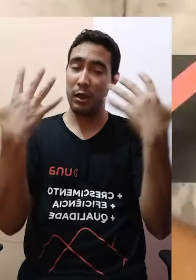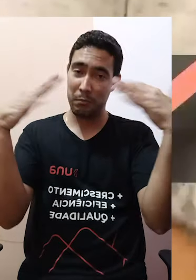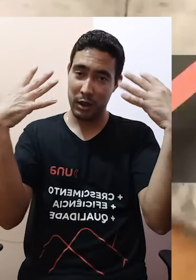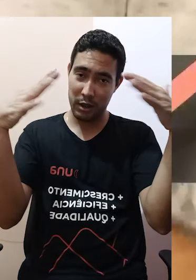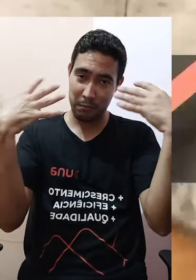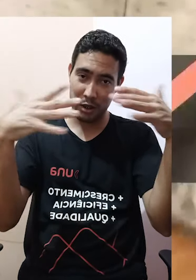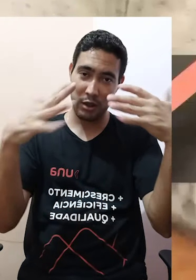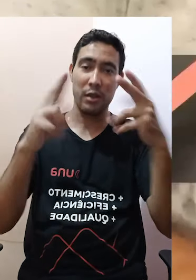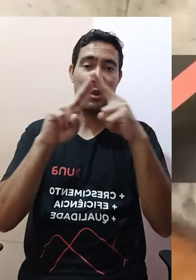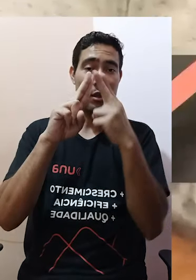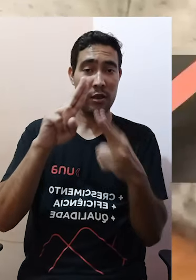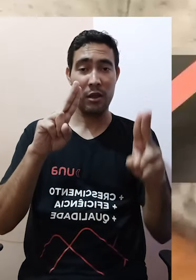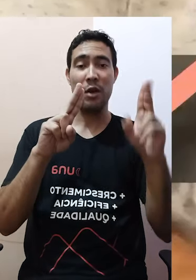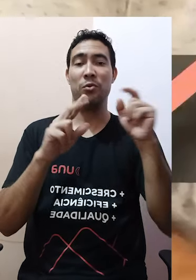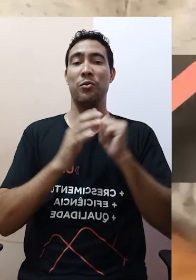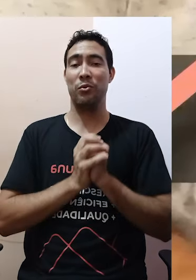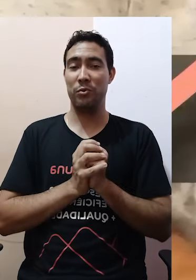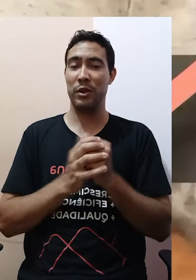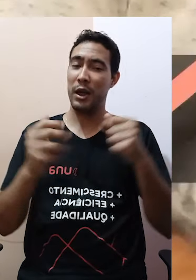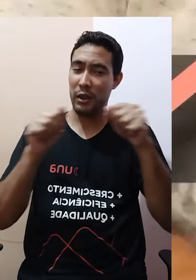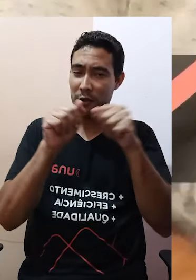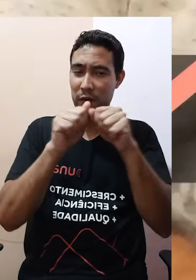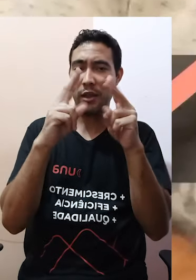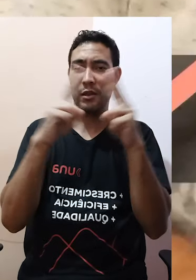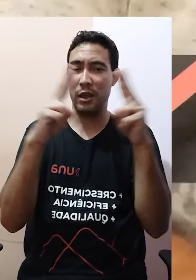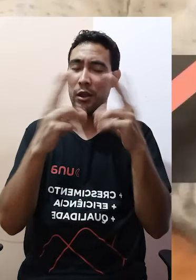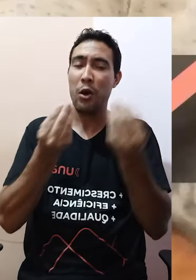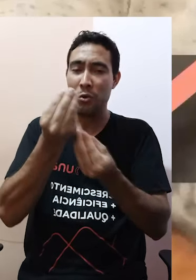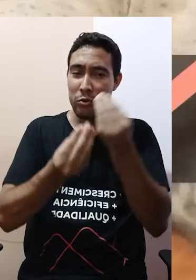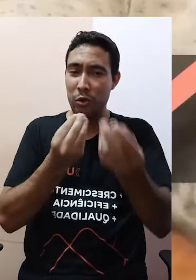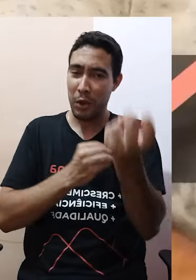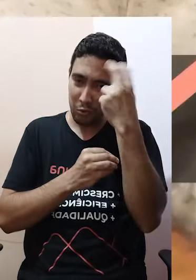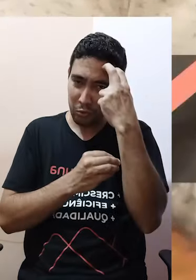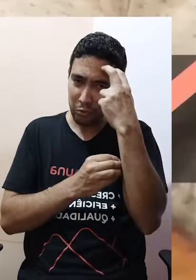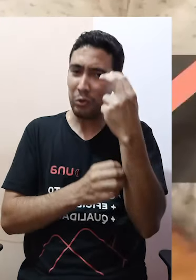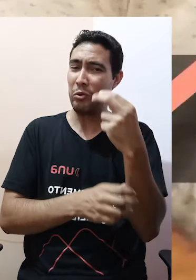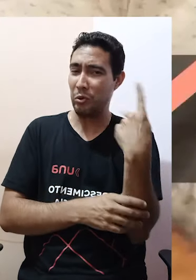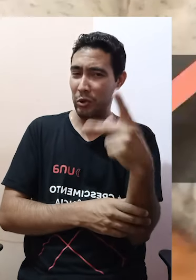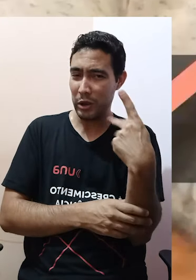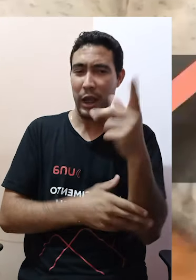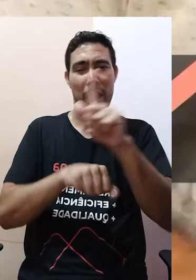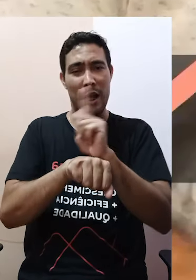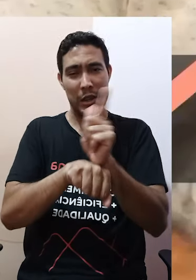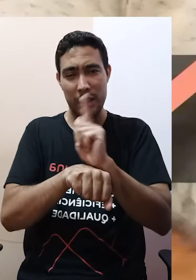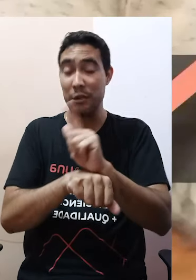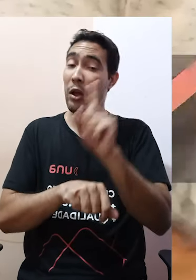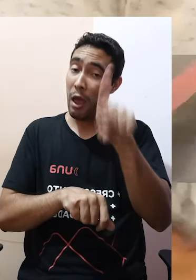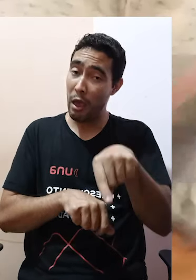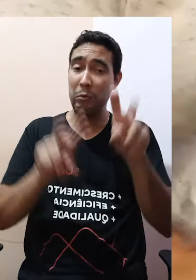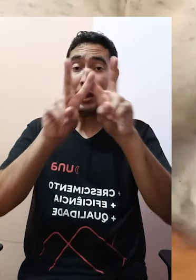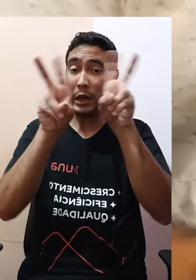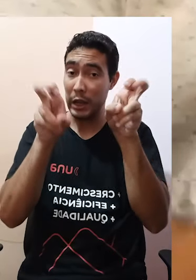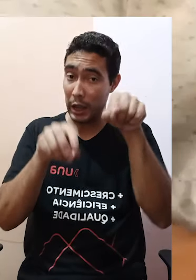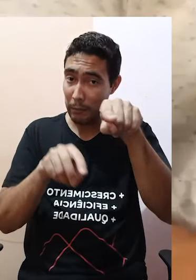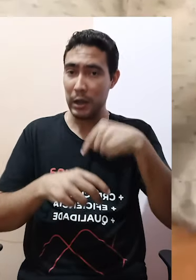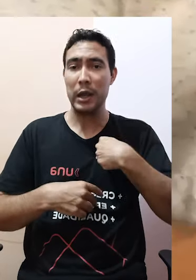a UNA por essa cadeira de extensão sobre cultura, sobre a gestão da cultura. É um tema que já deveria